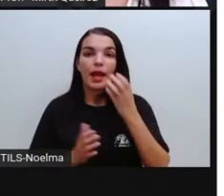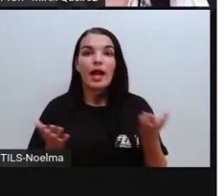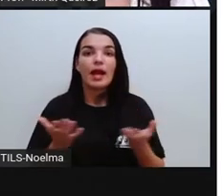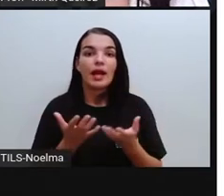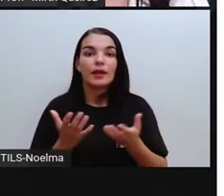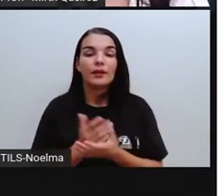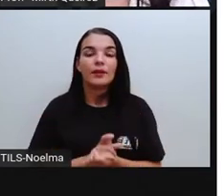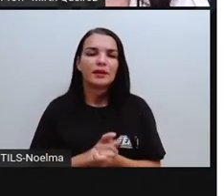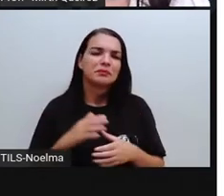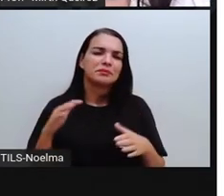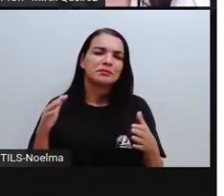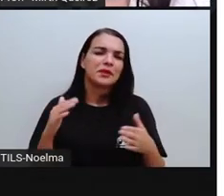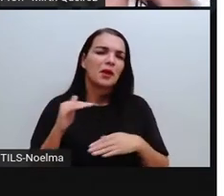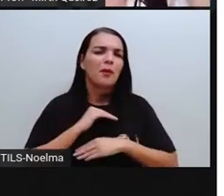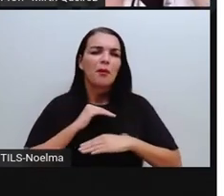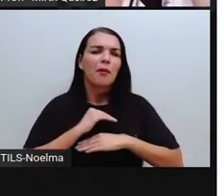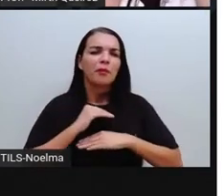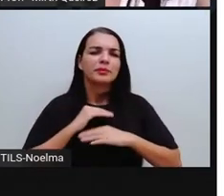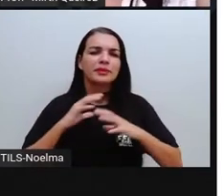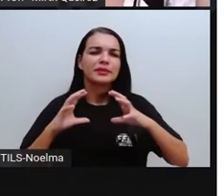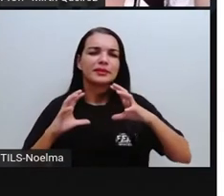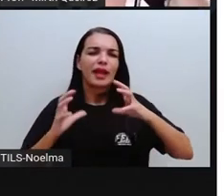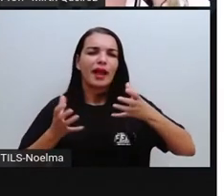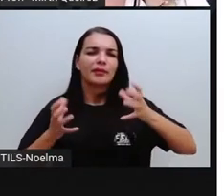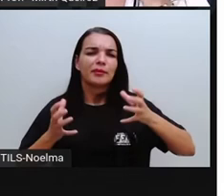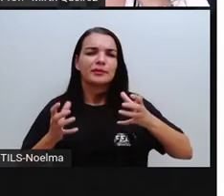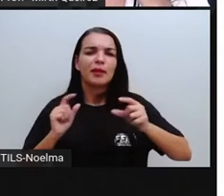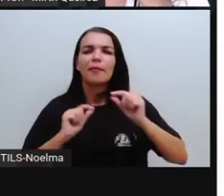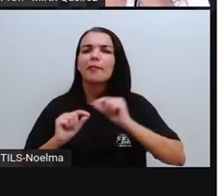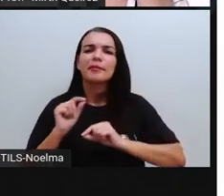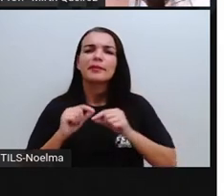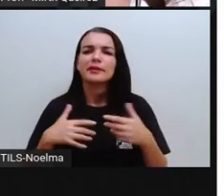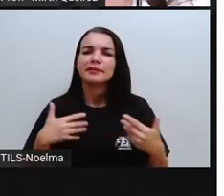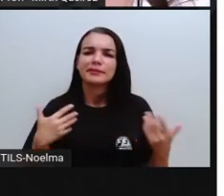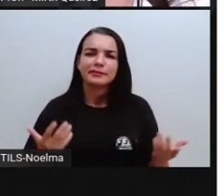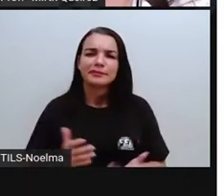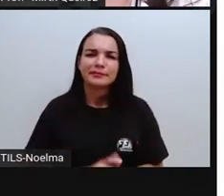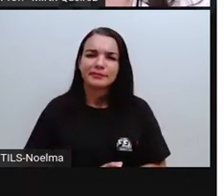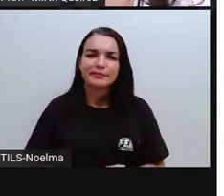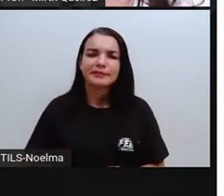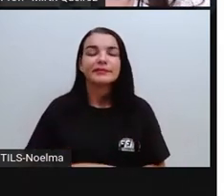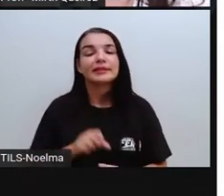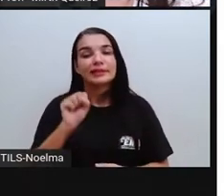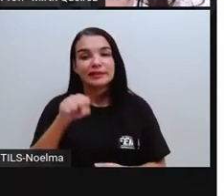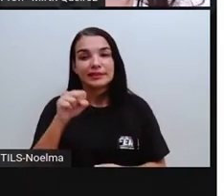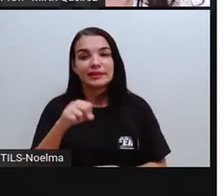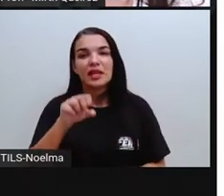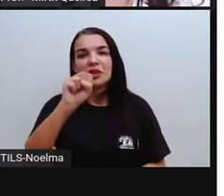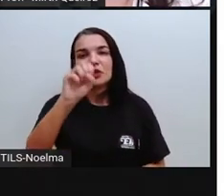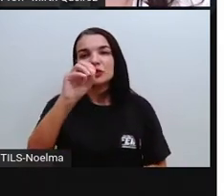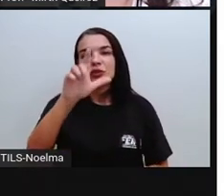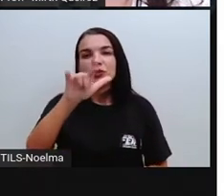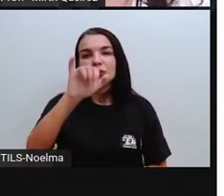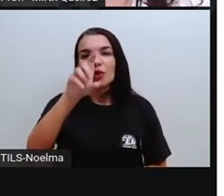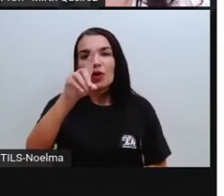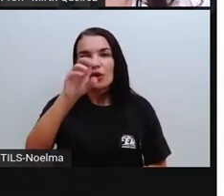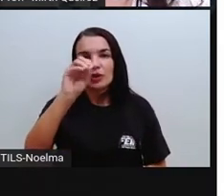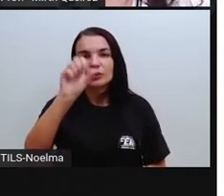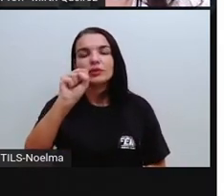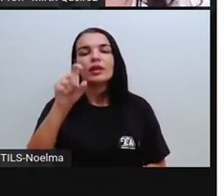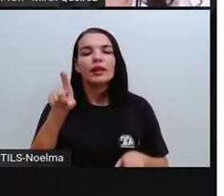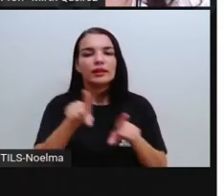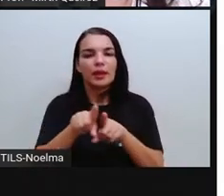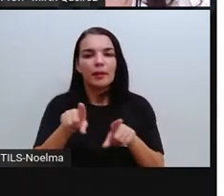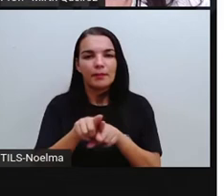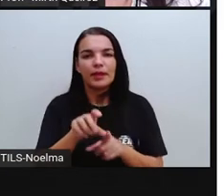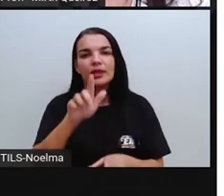E os corpos redondos? O que que são esses corpos redondos? Os corpos redondos são sólidos